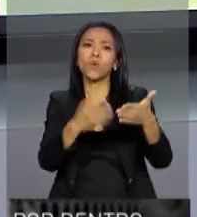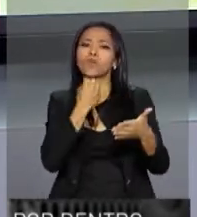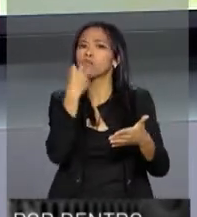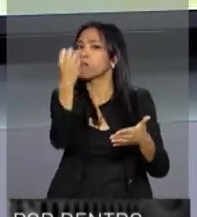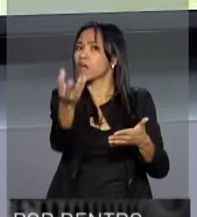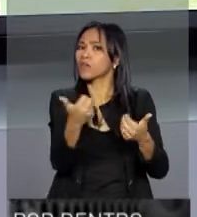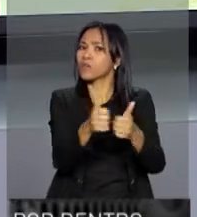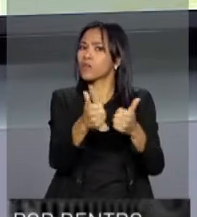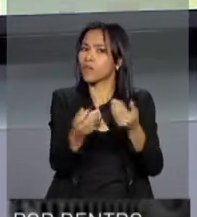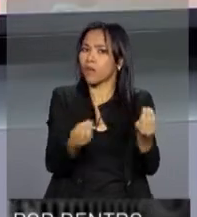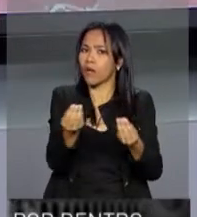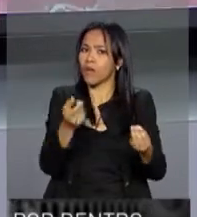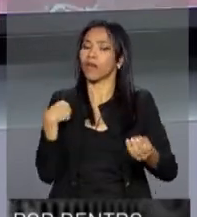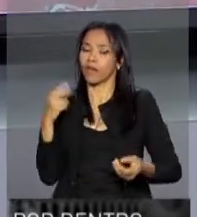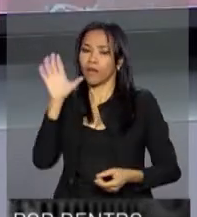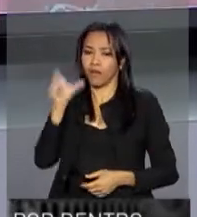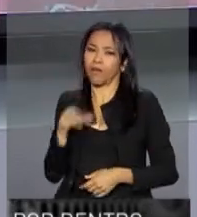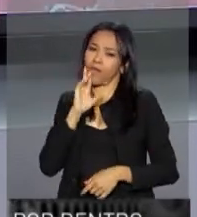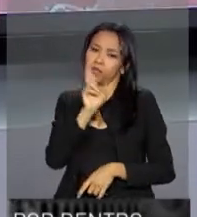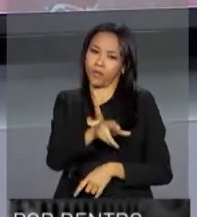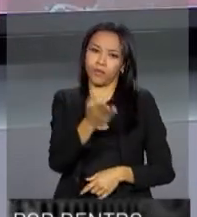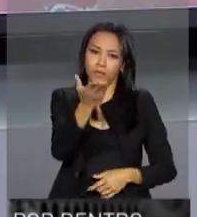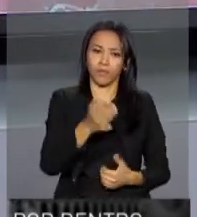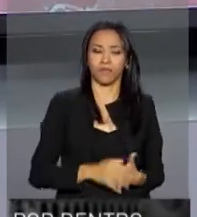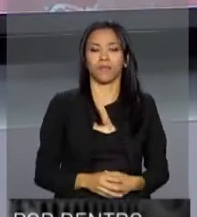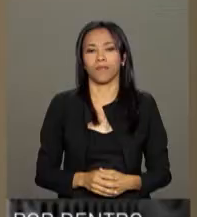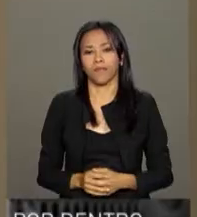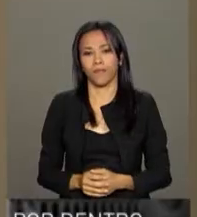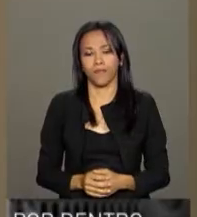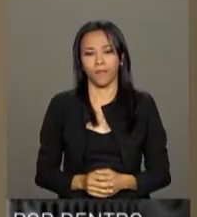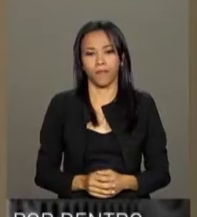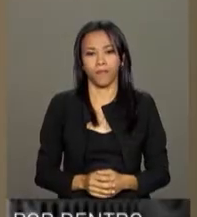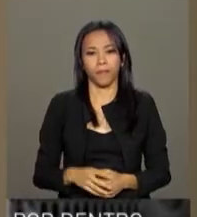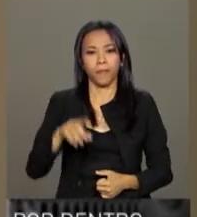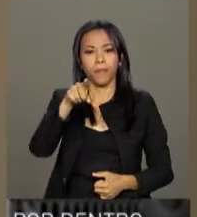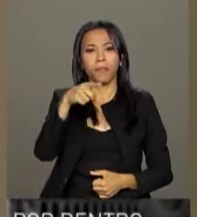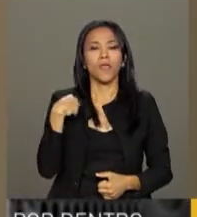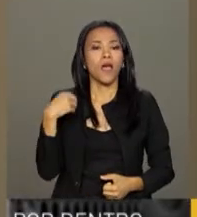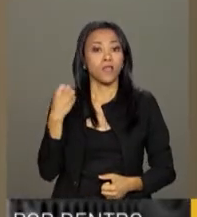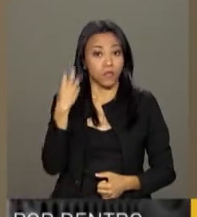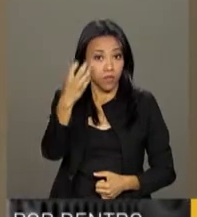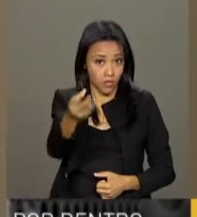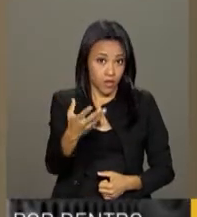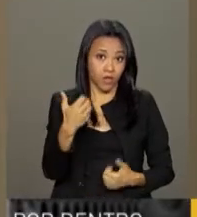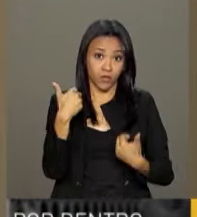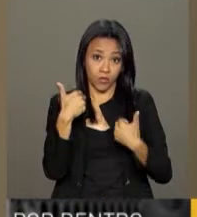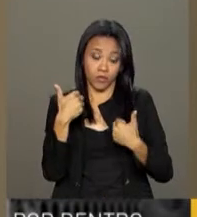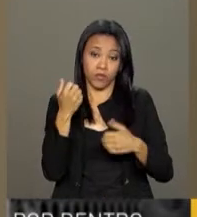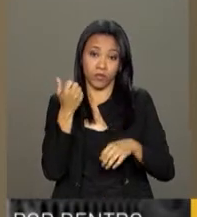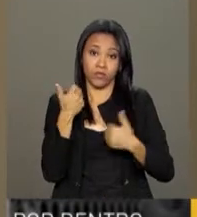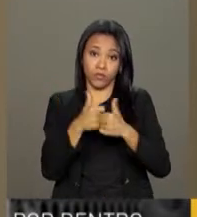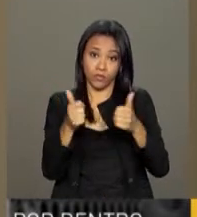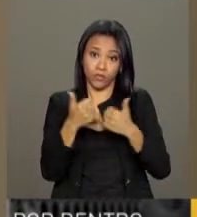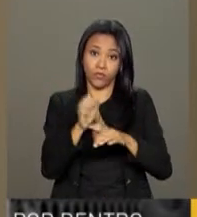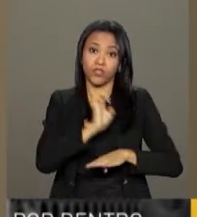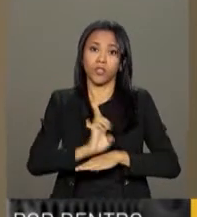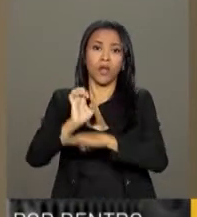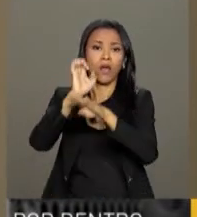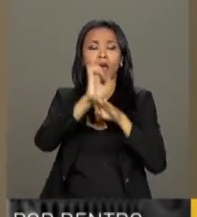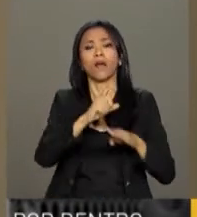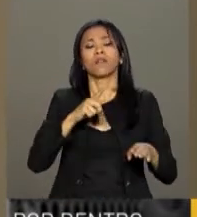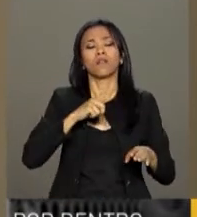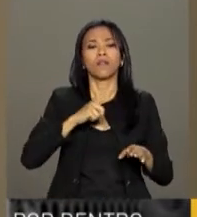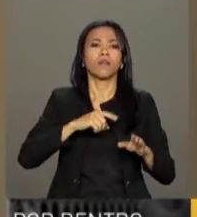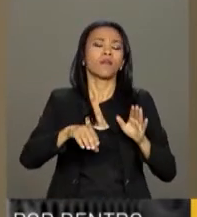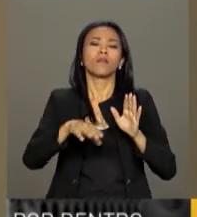de ônibus? O secretário responde agora para a gente. As passagens interestaduais gratuitas previstas no artigo